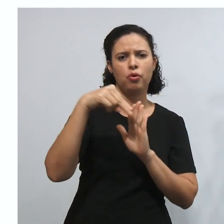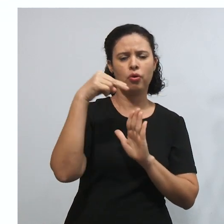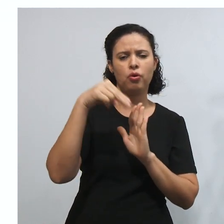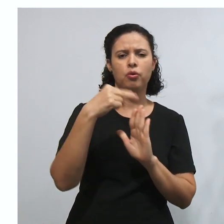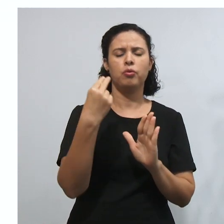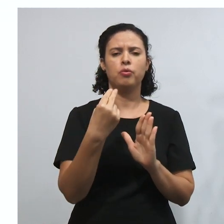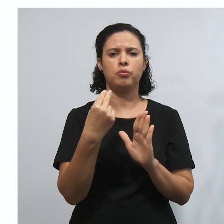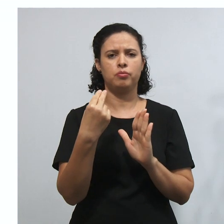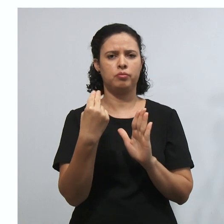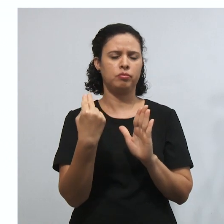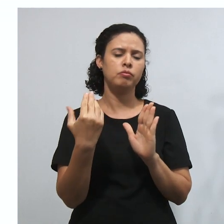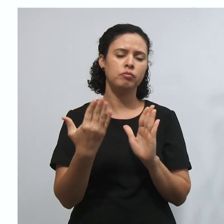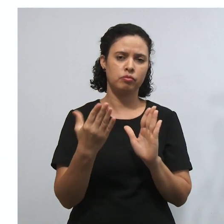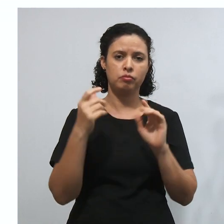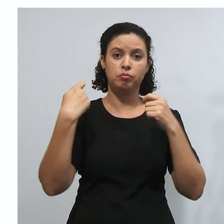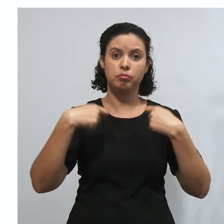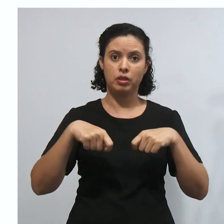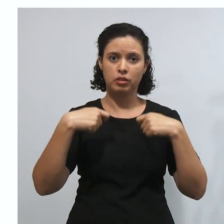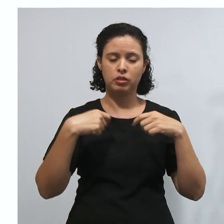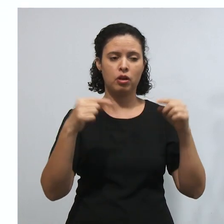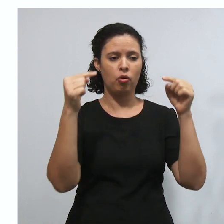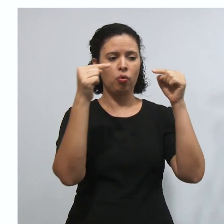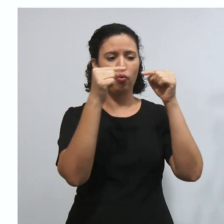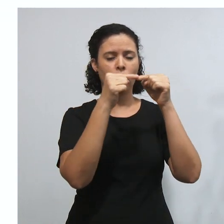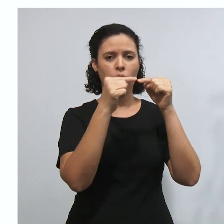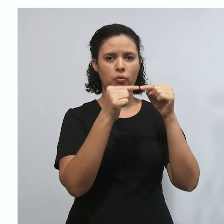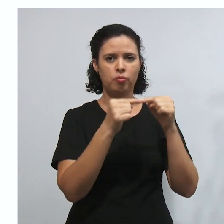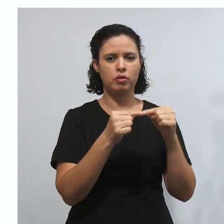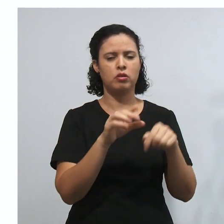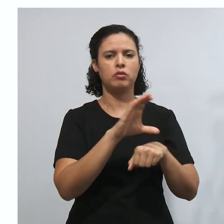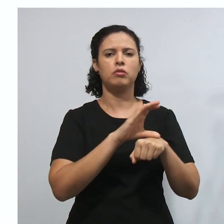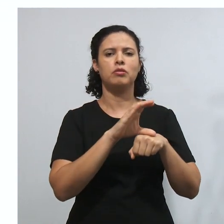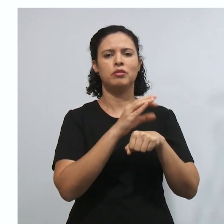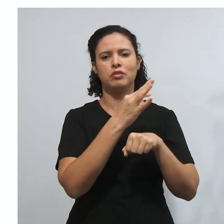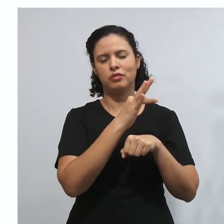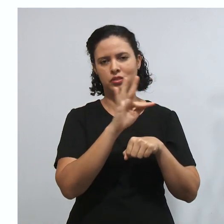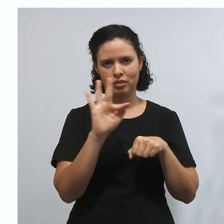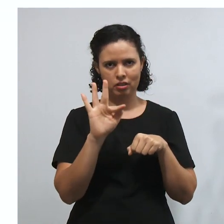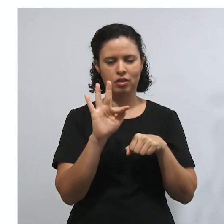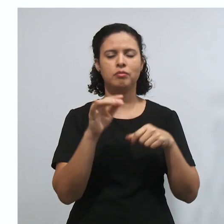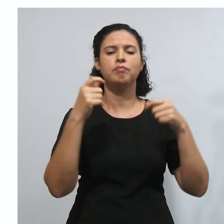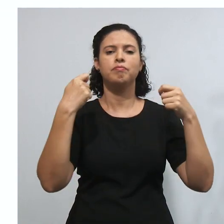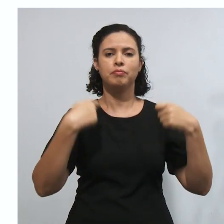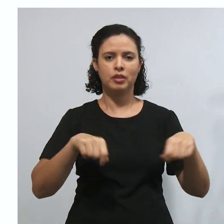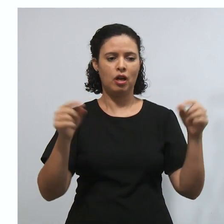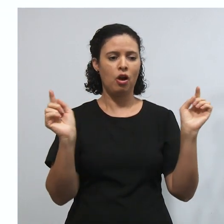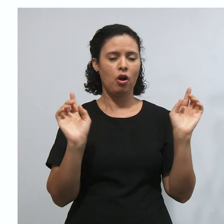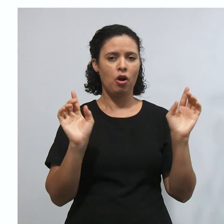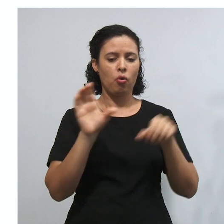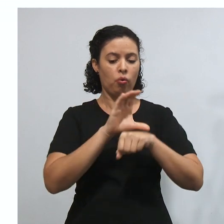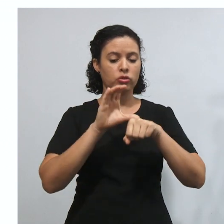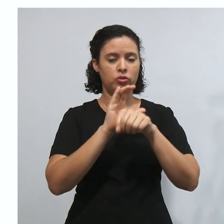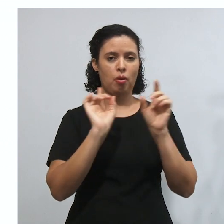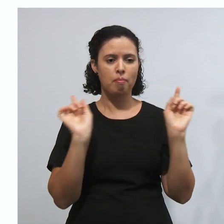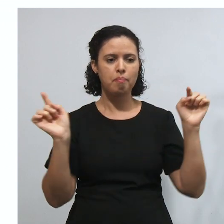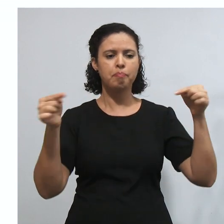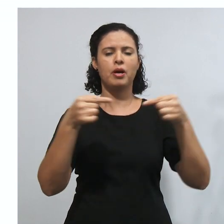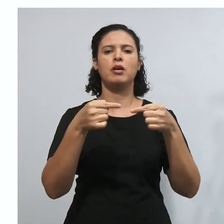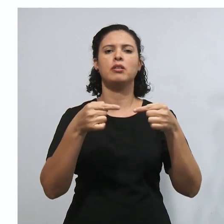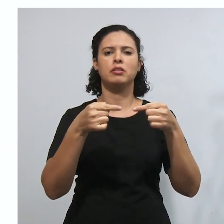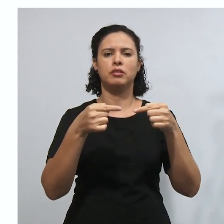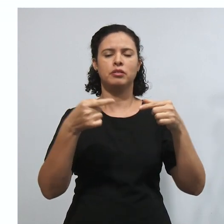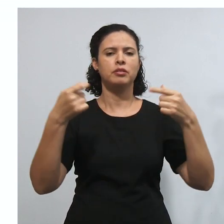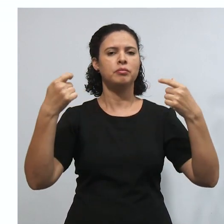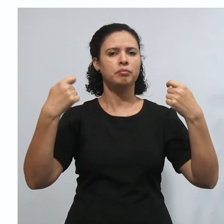geral, elas devem ser compatíveis com a nossa Constituição, né? Sob pena de ser